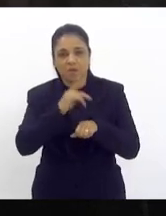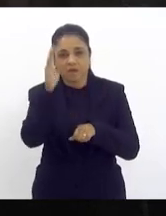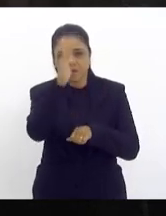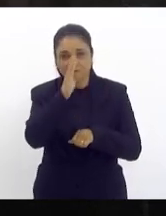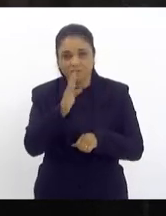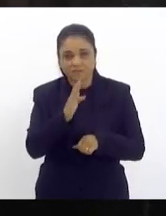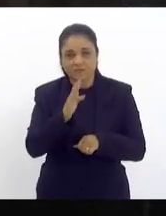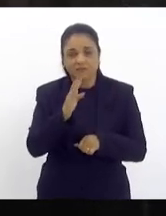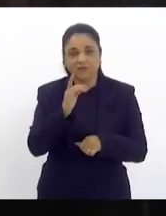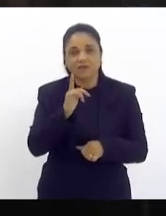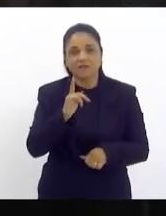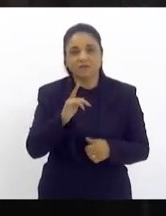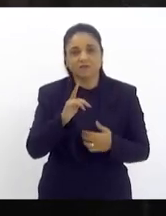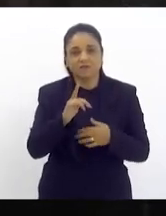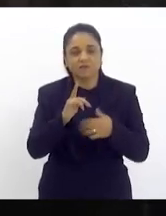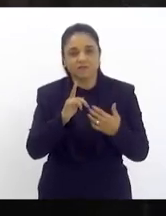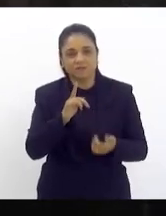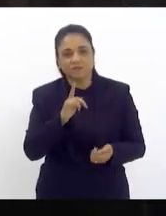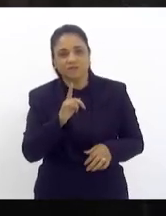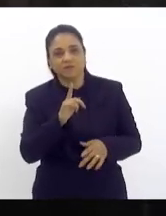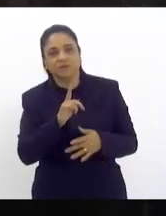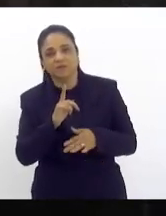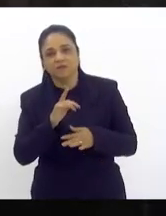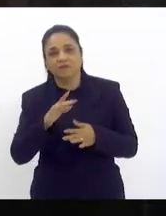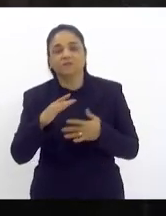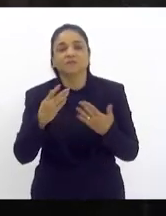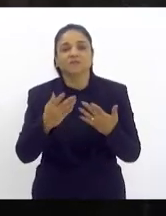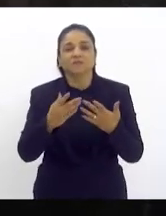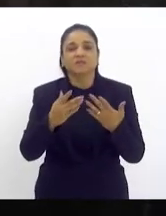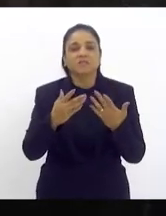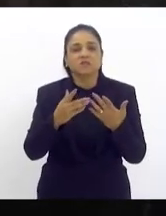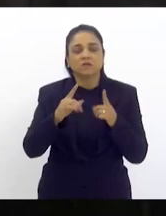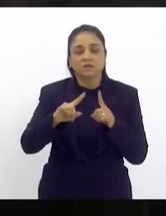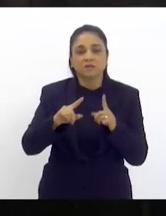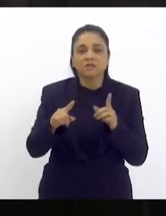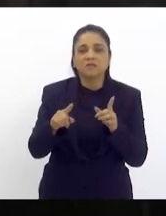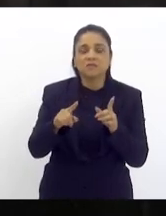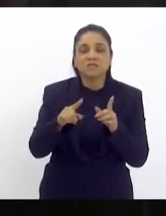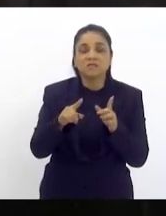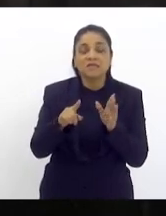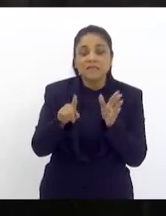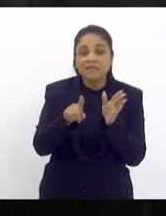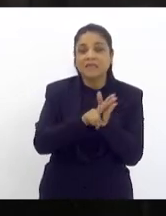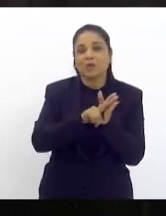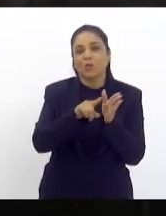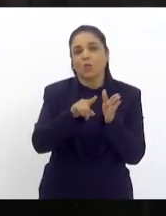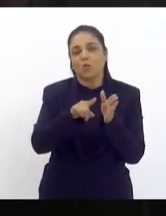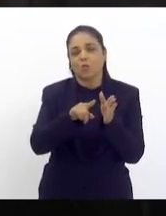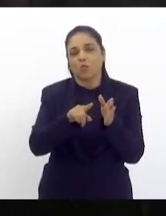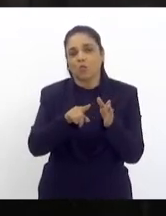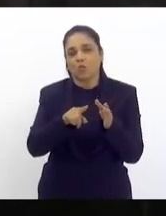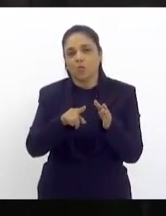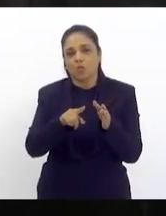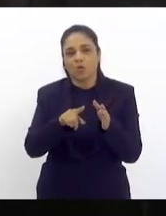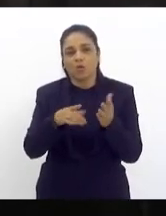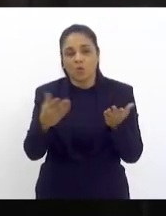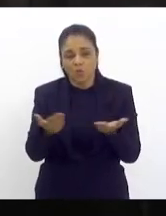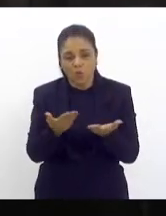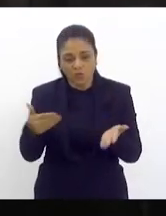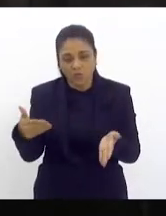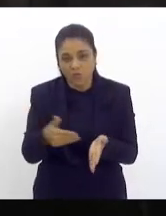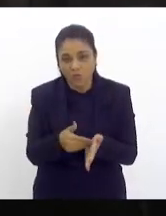presidente que foi um negacionista um genocida e que até hoje nós sentimos os males